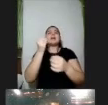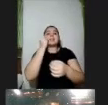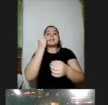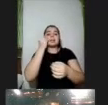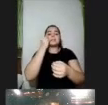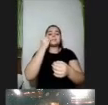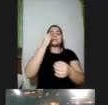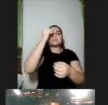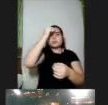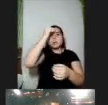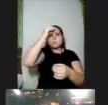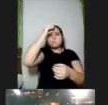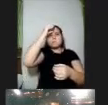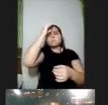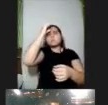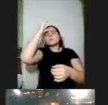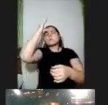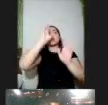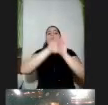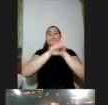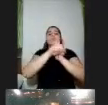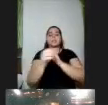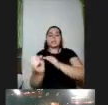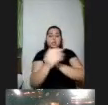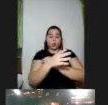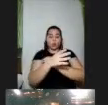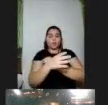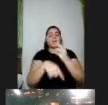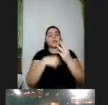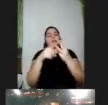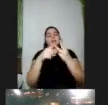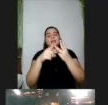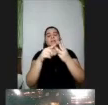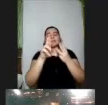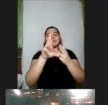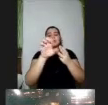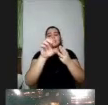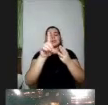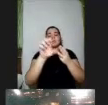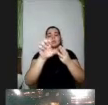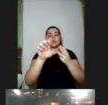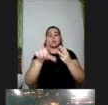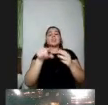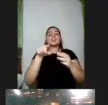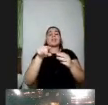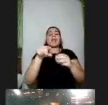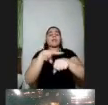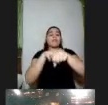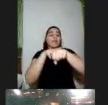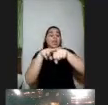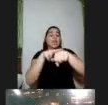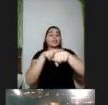o conhecimento sobre esse conceito novo e a gente tem essa terceira rede que está iluminada em verde que é a rede